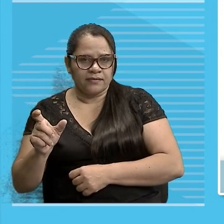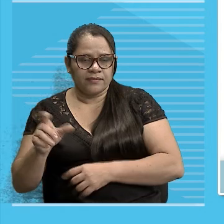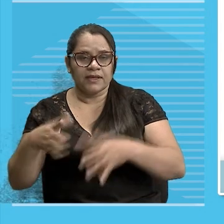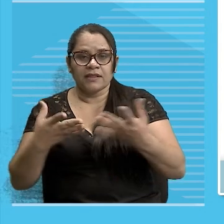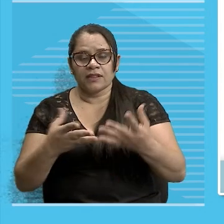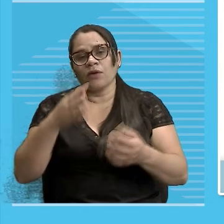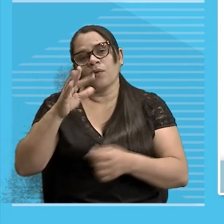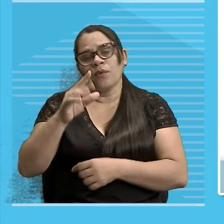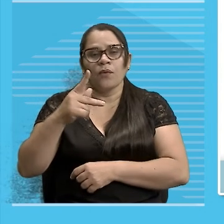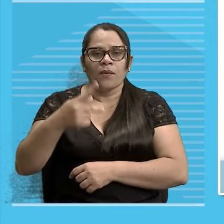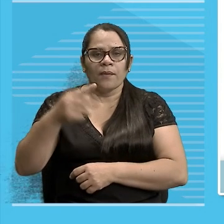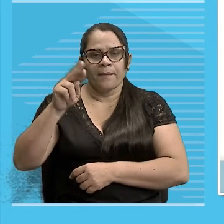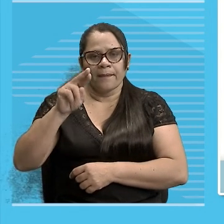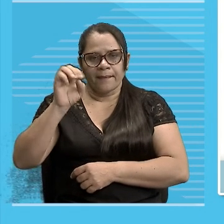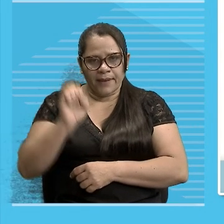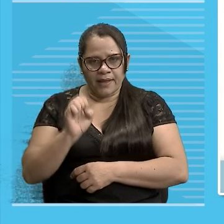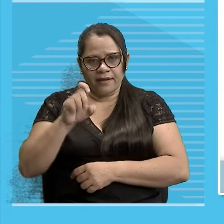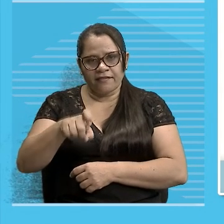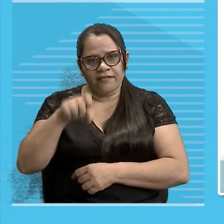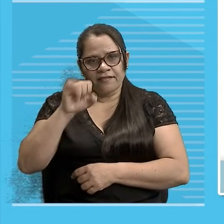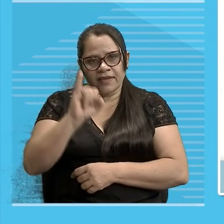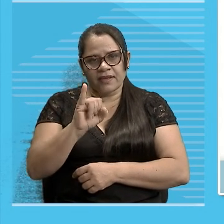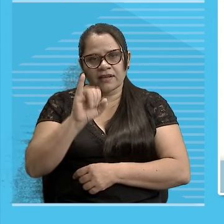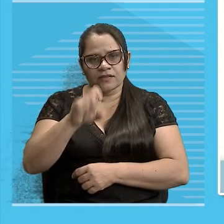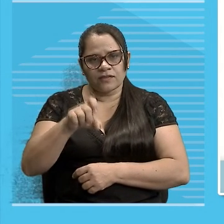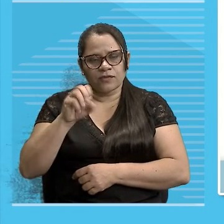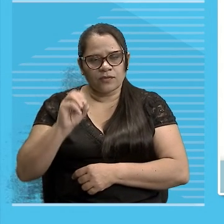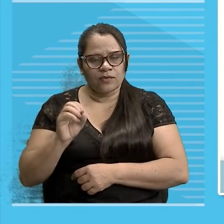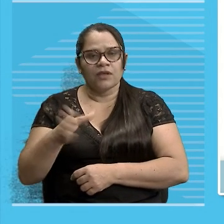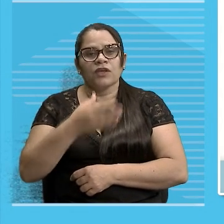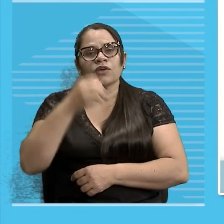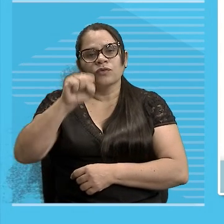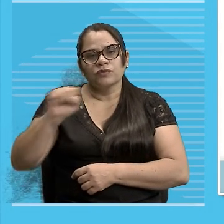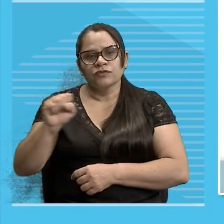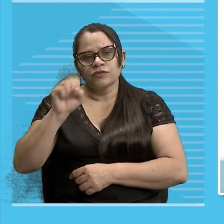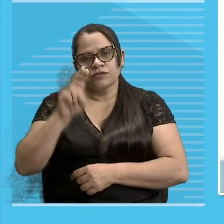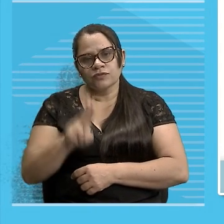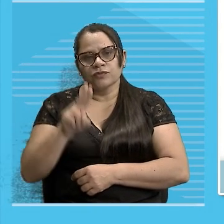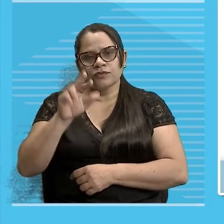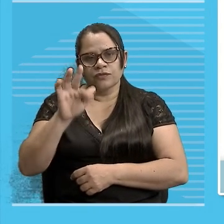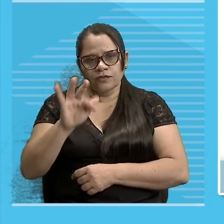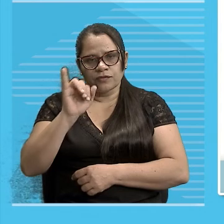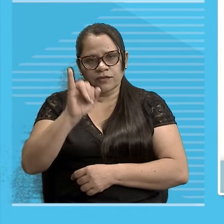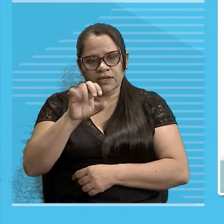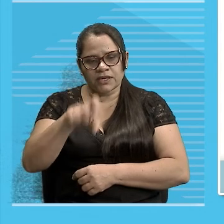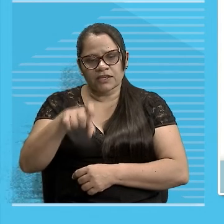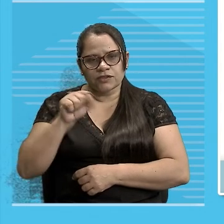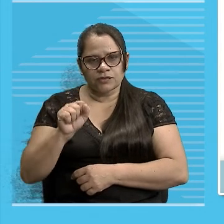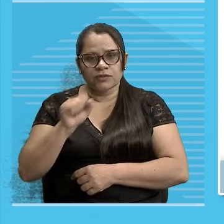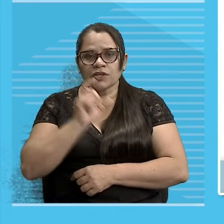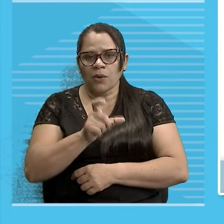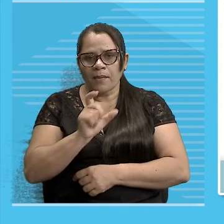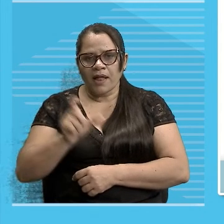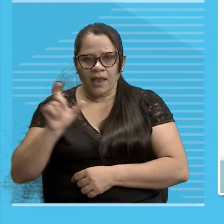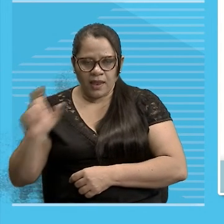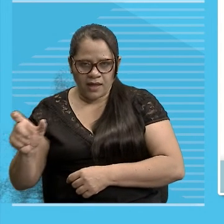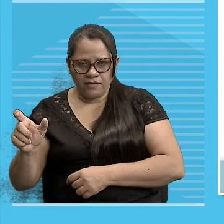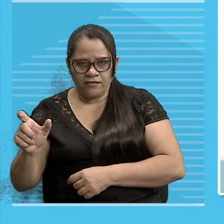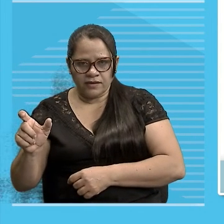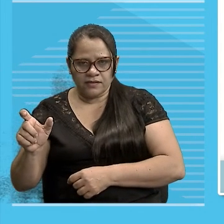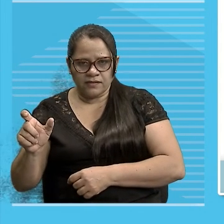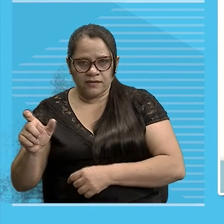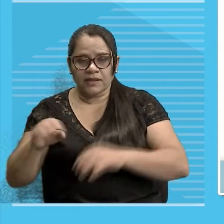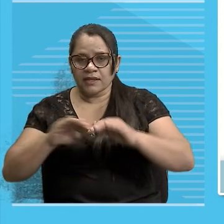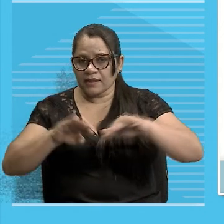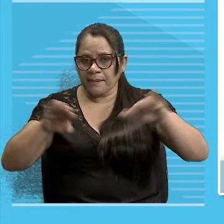vocábulos Palavra Esse item lexical que tem independência Quer dizer uma vez isolada Ela vai constituir sentido